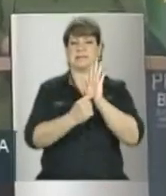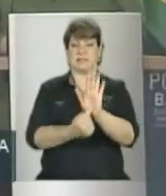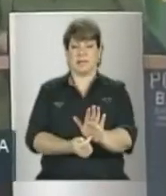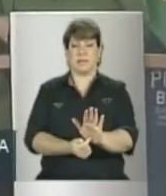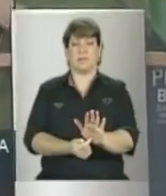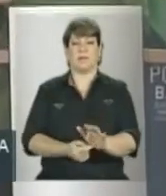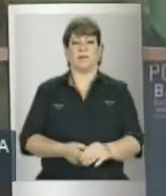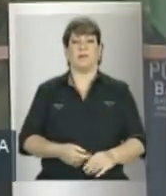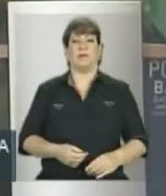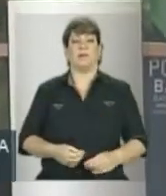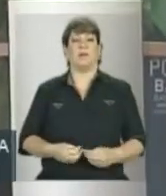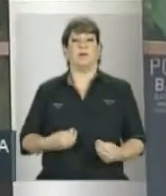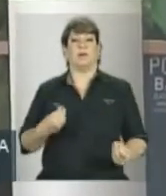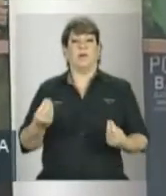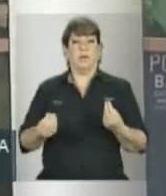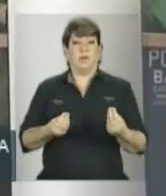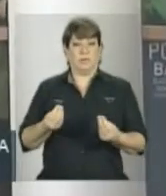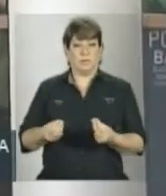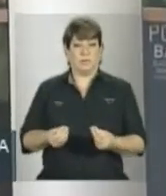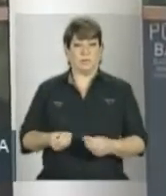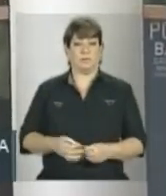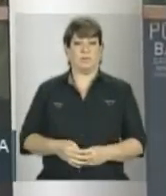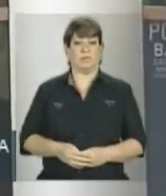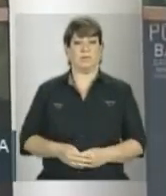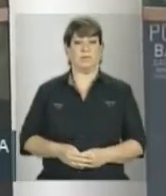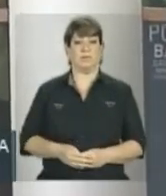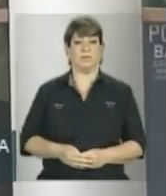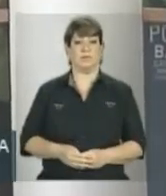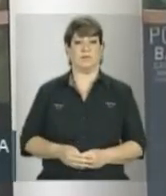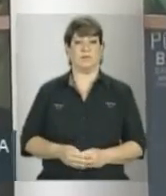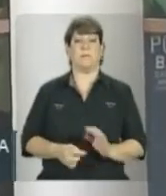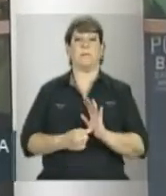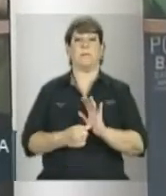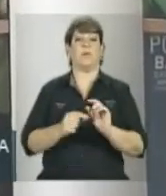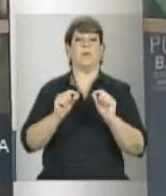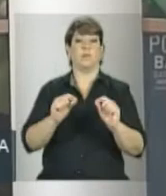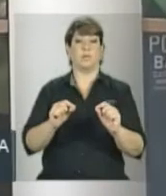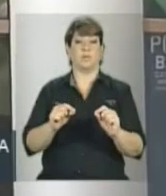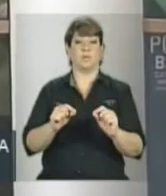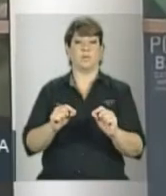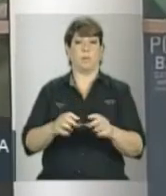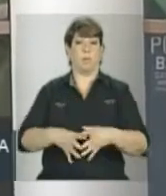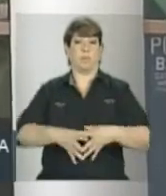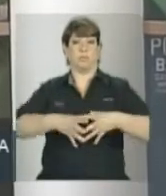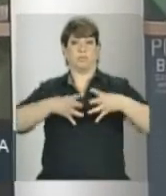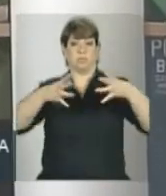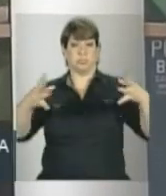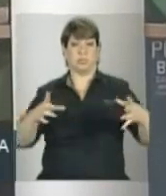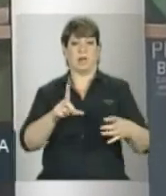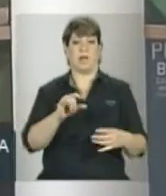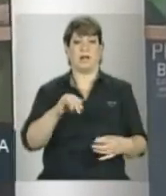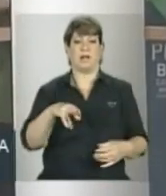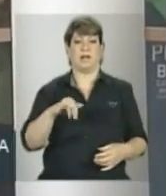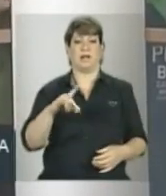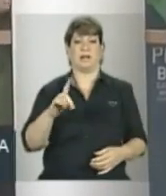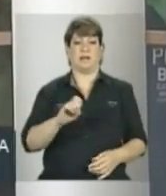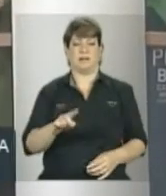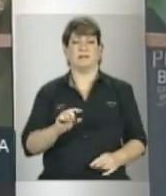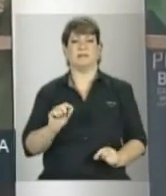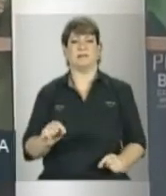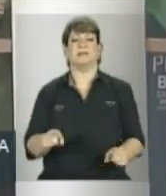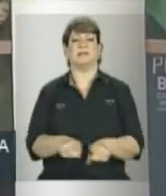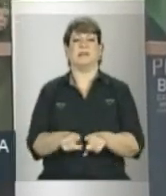sentido de que os grandes volumes de liquidez também